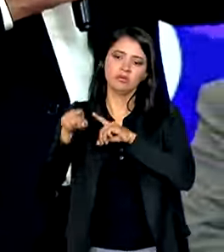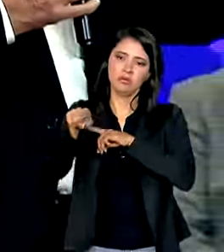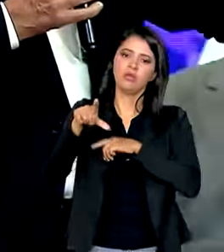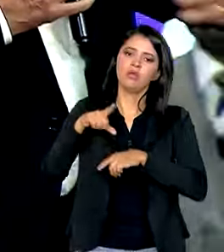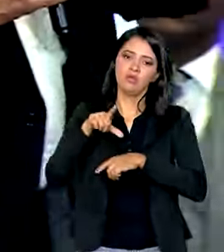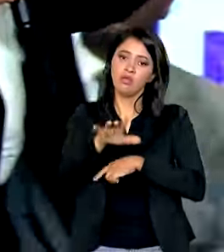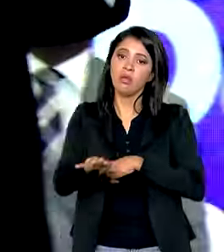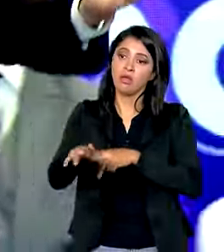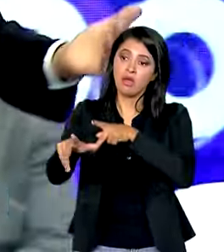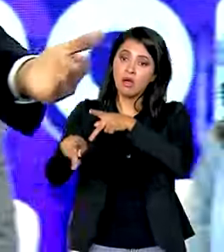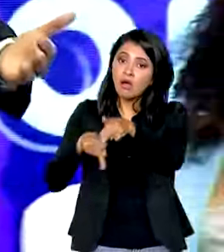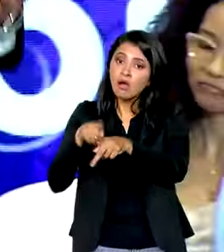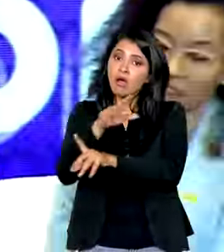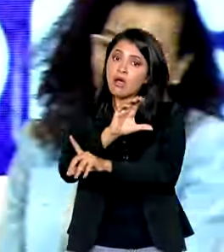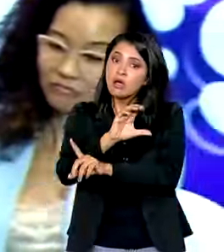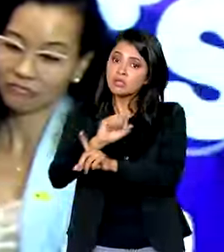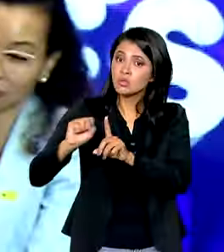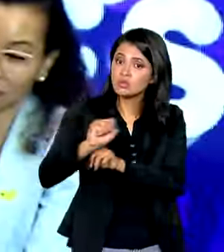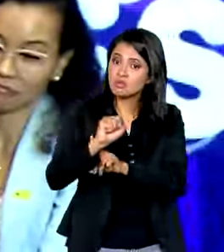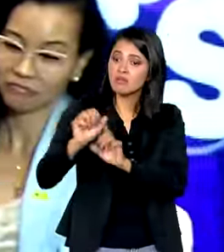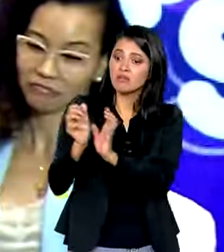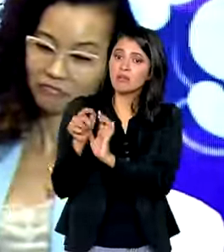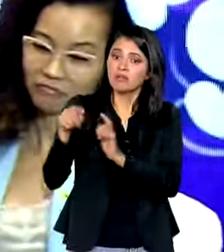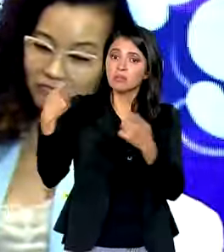a parcela da sociedade que precisa do Estado. acomoda dentro de